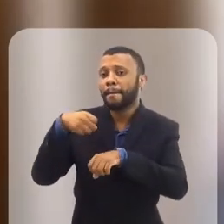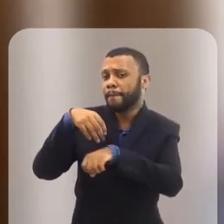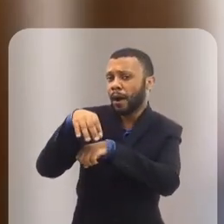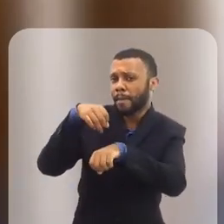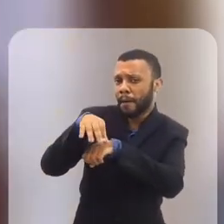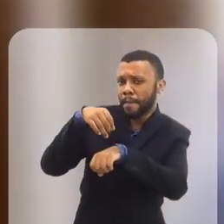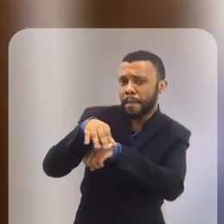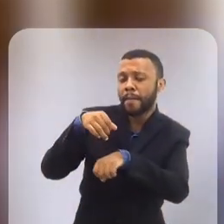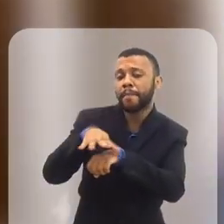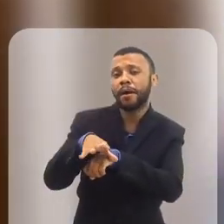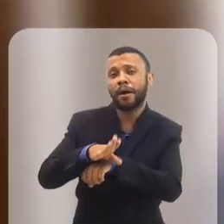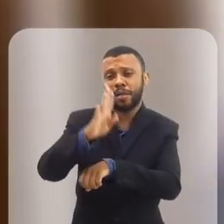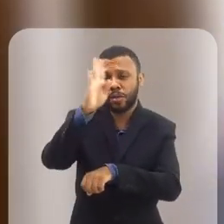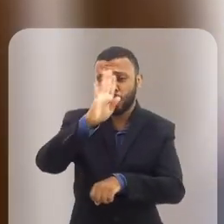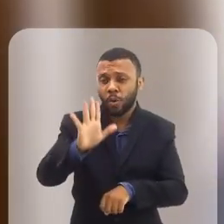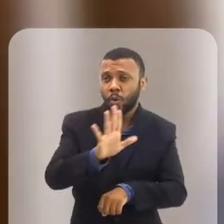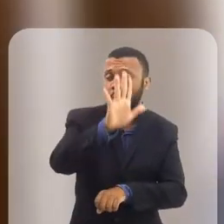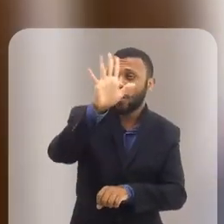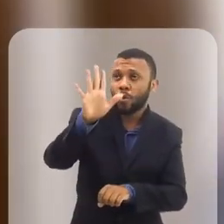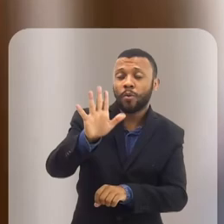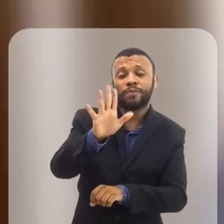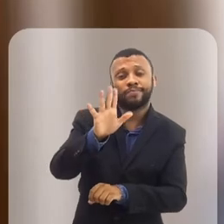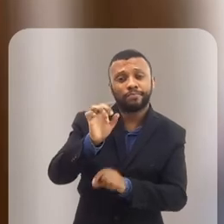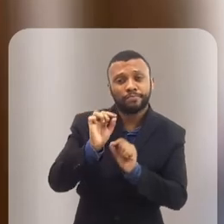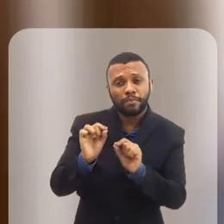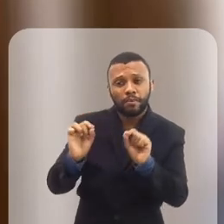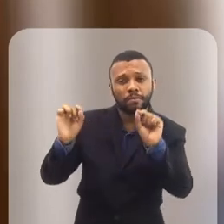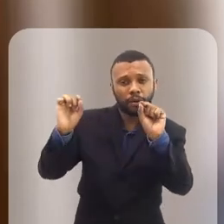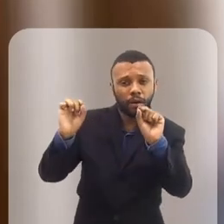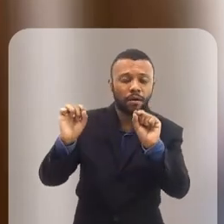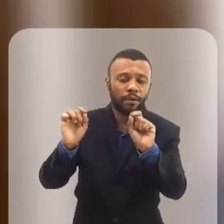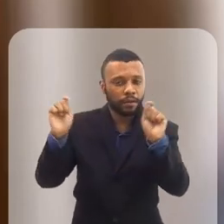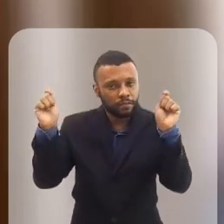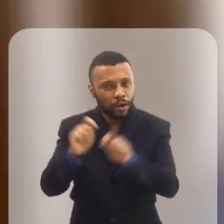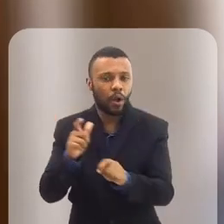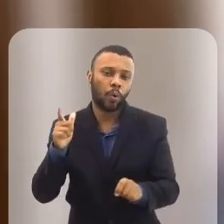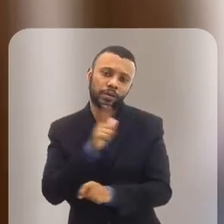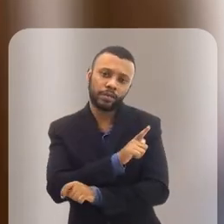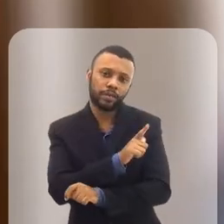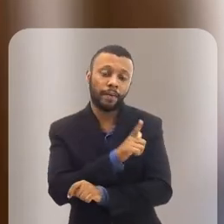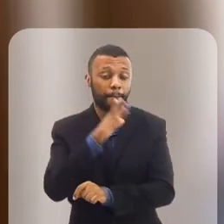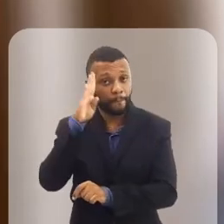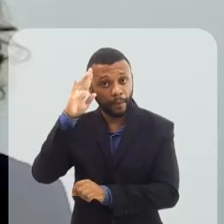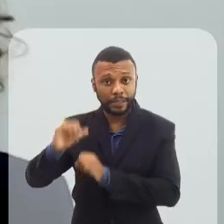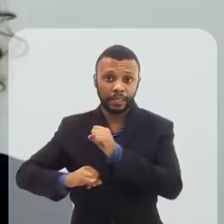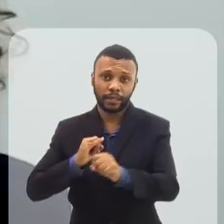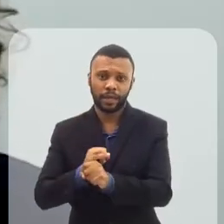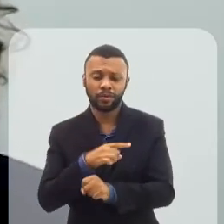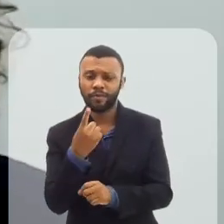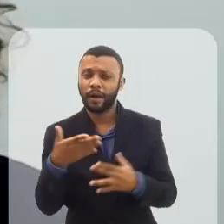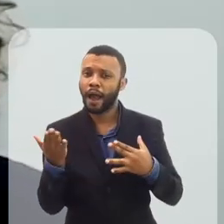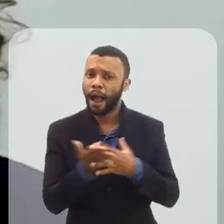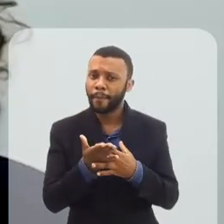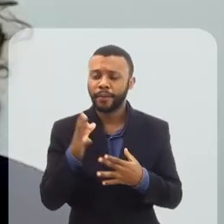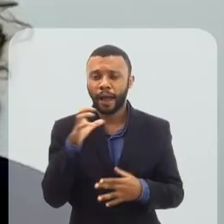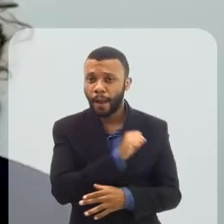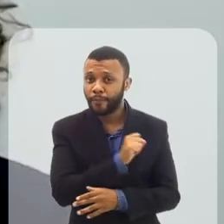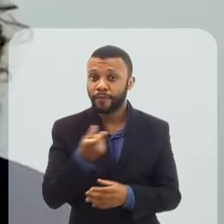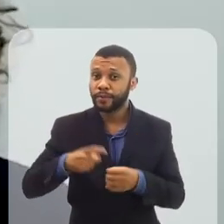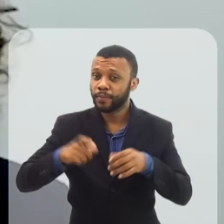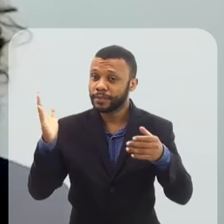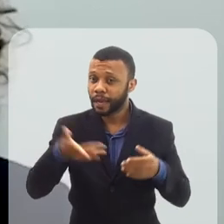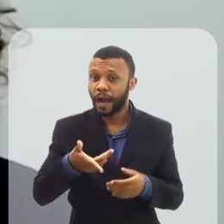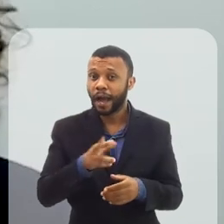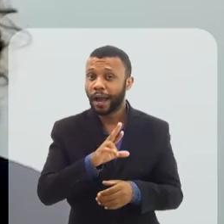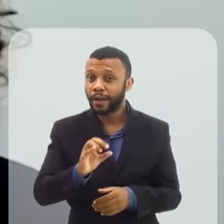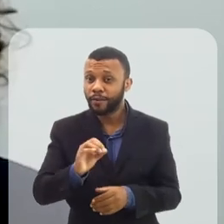a todos os cantos do país para que ele seja possível, principalmente de internet. A gente vai fazer um rápido intervalo e